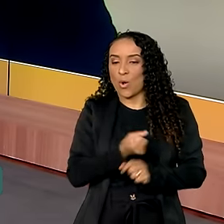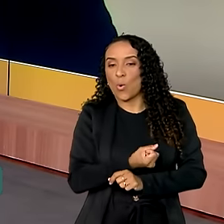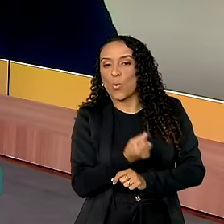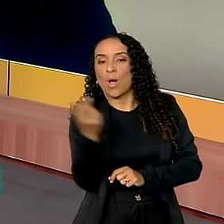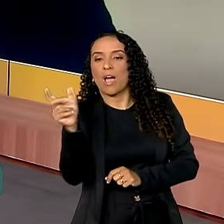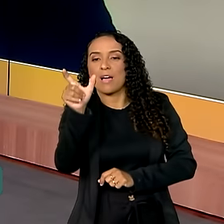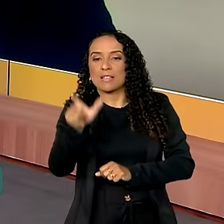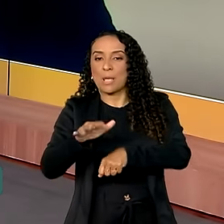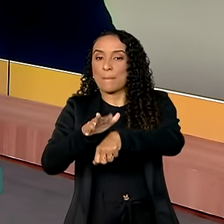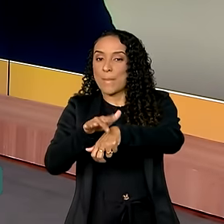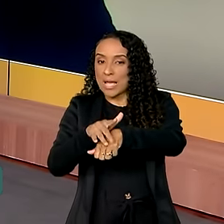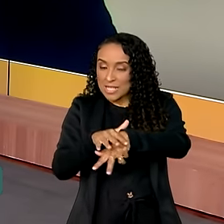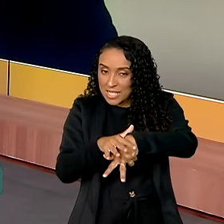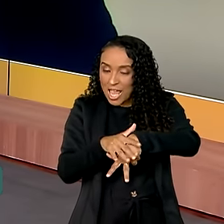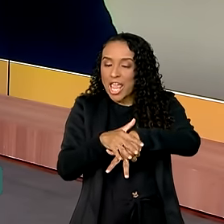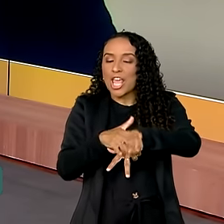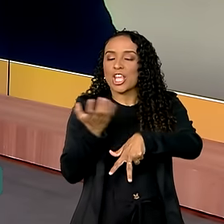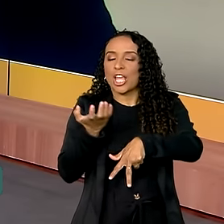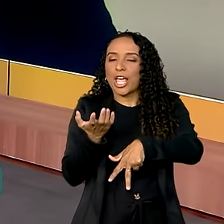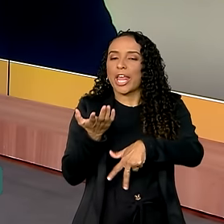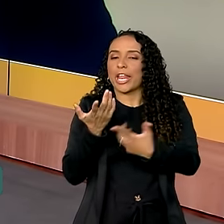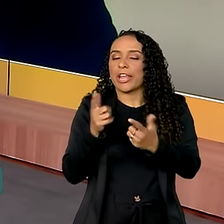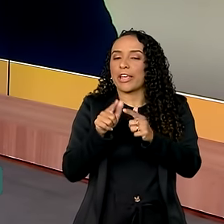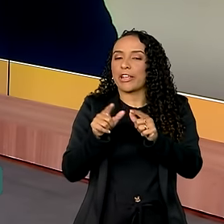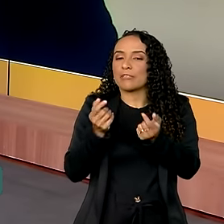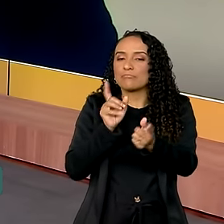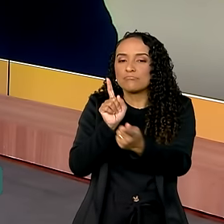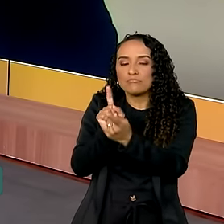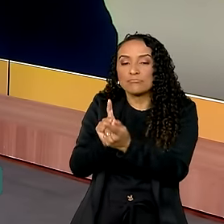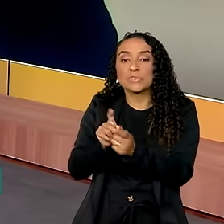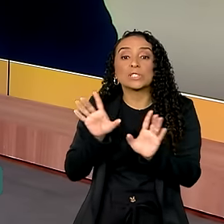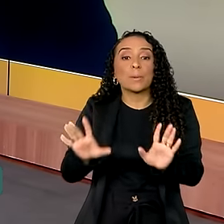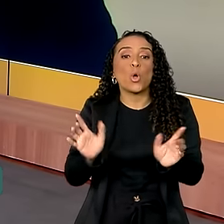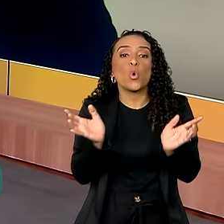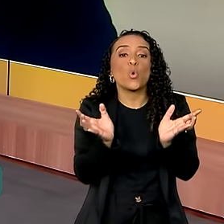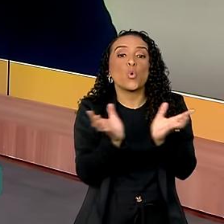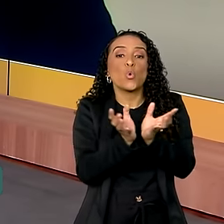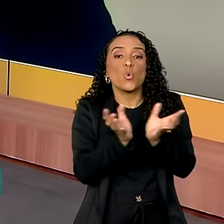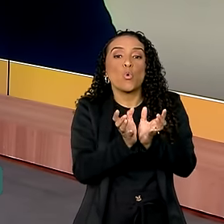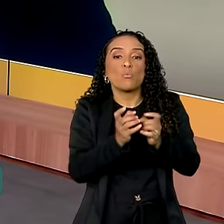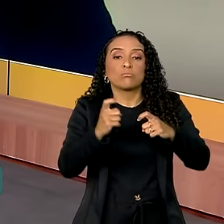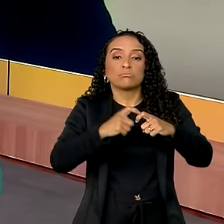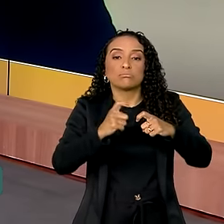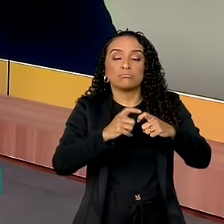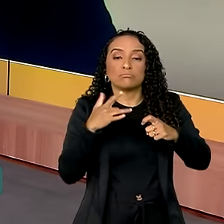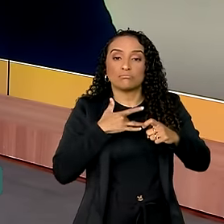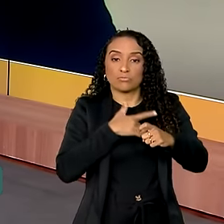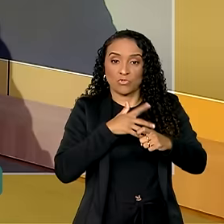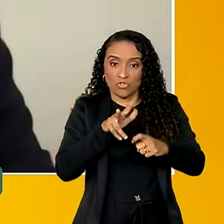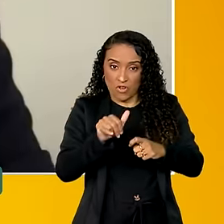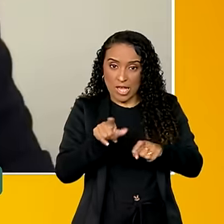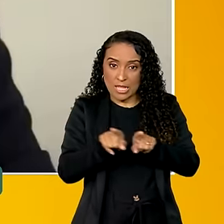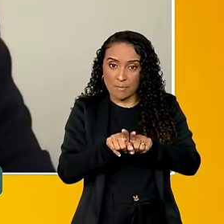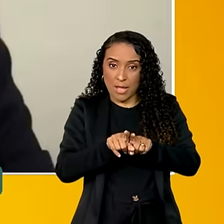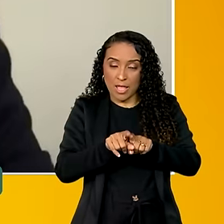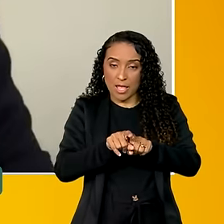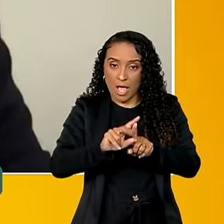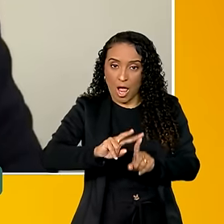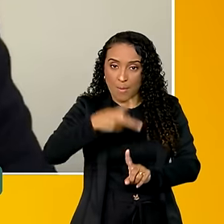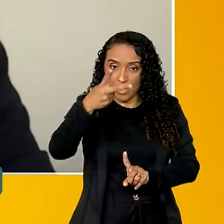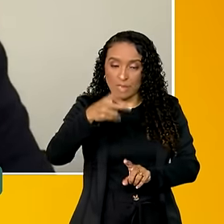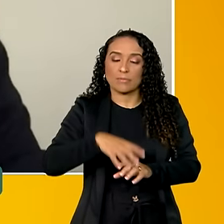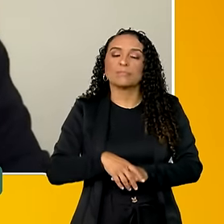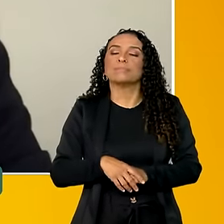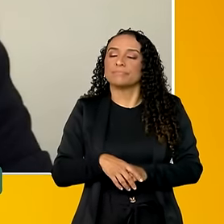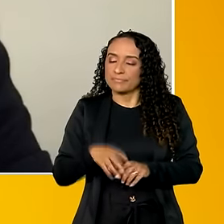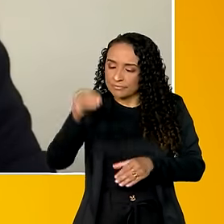de pacientes procurando serviço. E as equipes de saúde também vão ser reforçadas? Sem dúvida. Faz parte